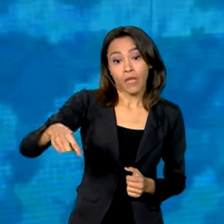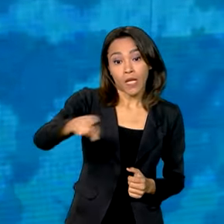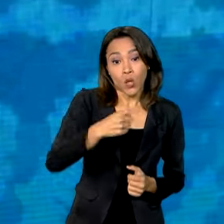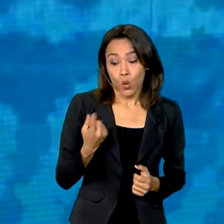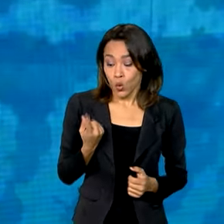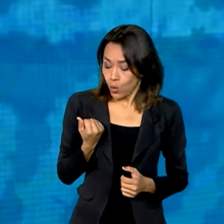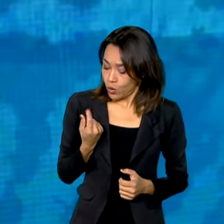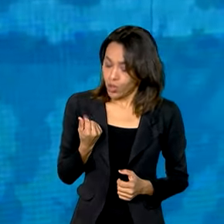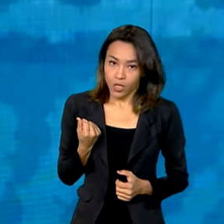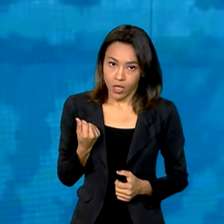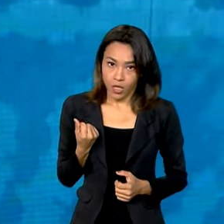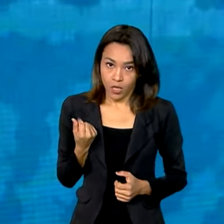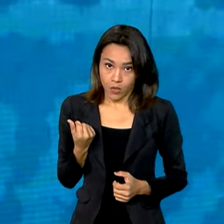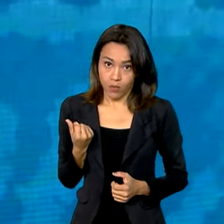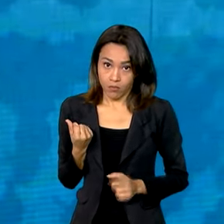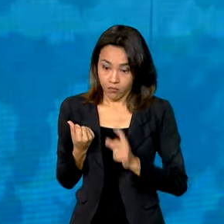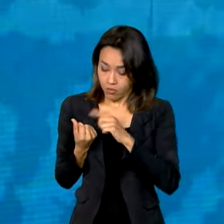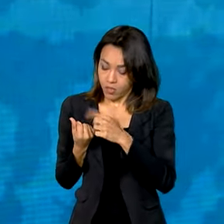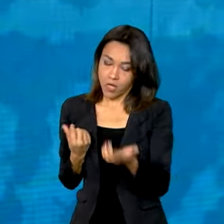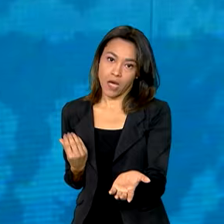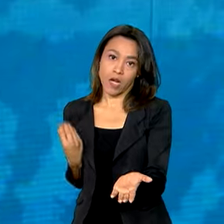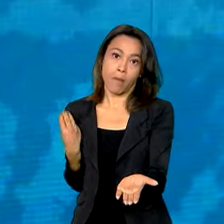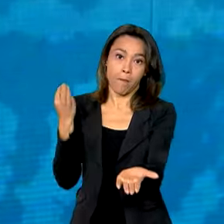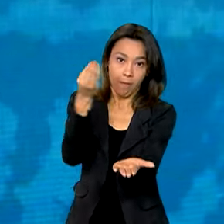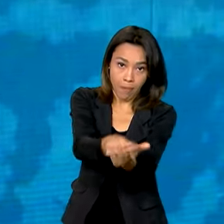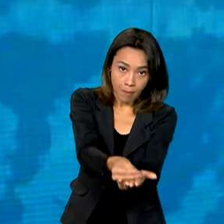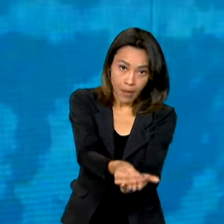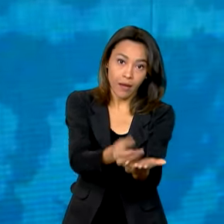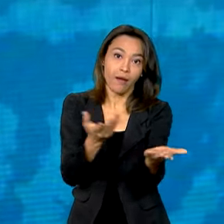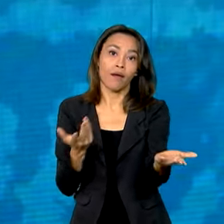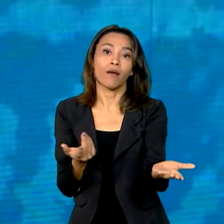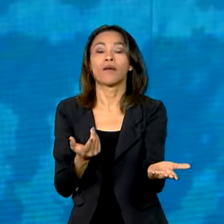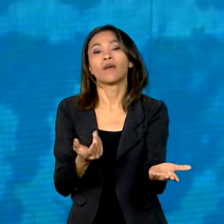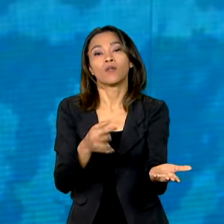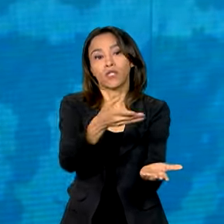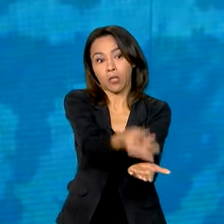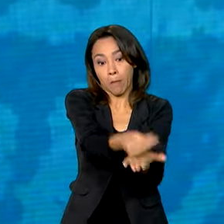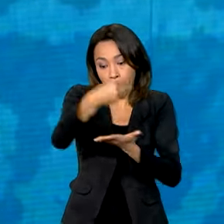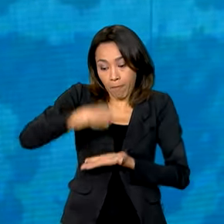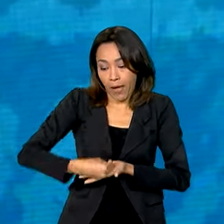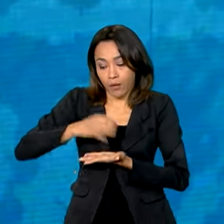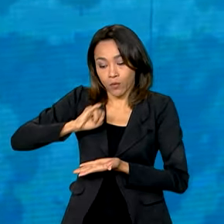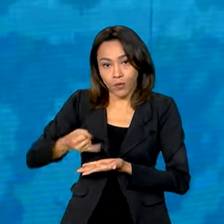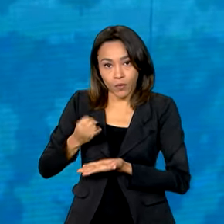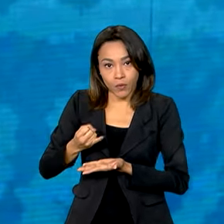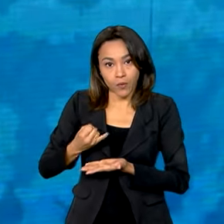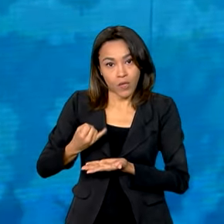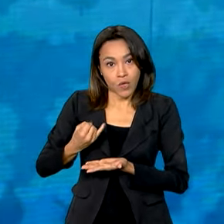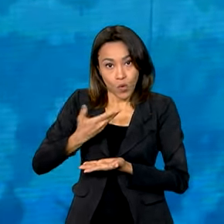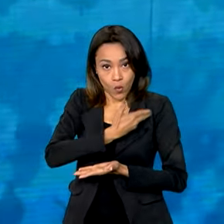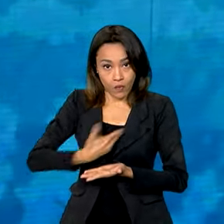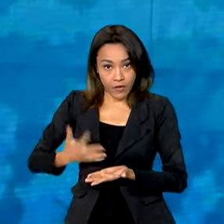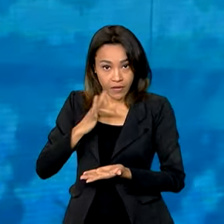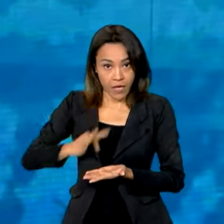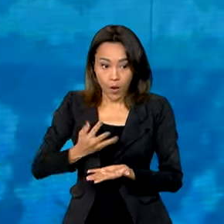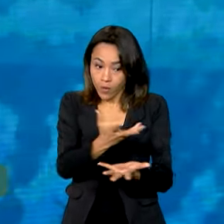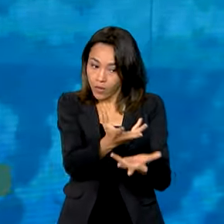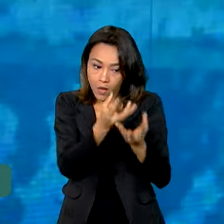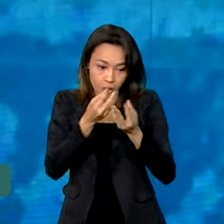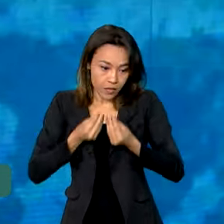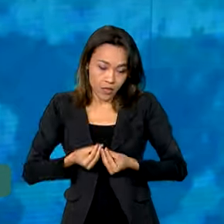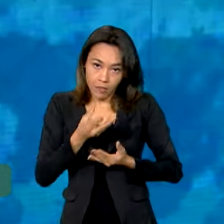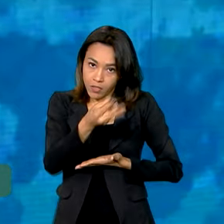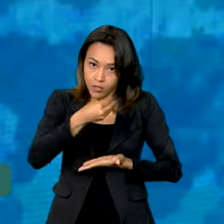que seria pago a título de rolagem de dívida, a título de juros para a União. A União abre mão de receber esse dinheiro como recurso financeiro,